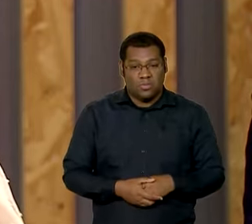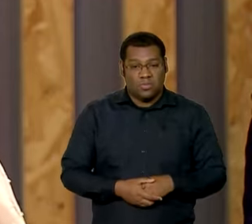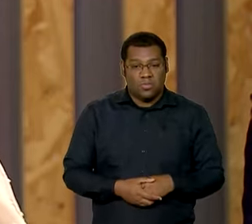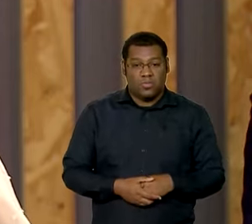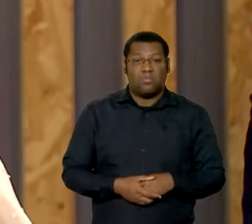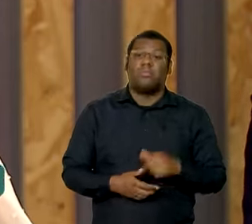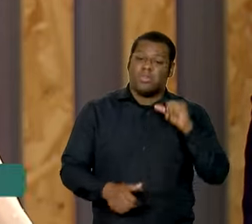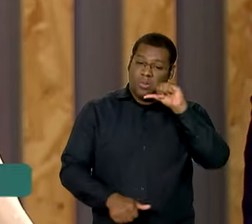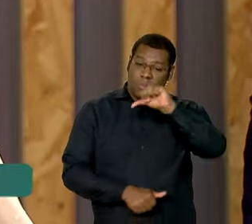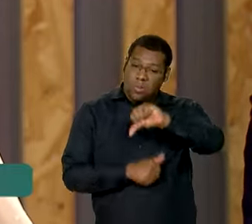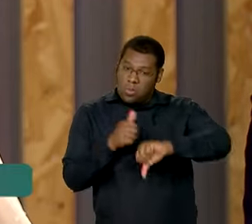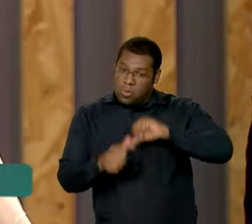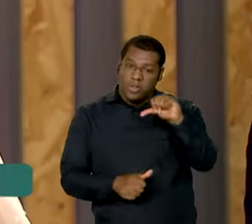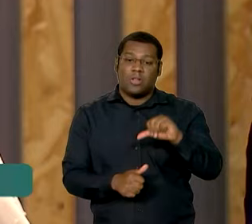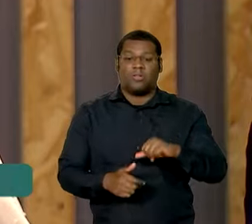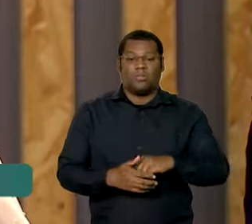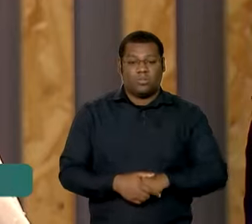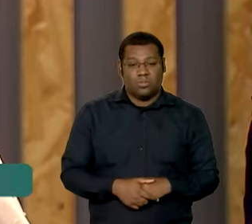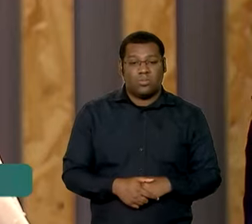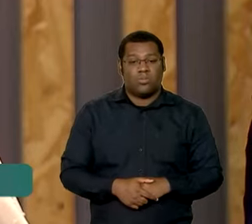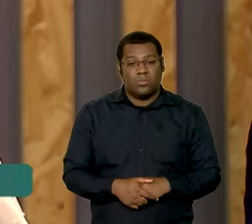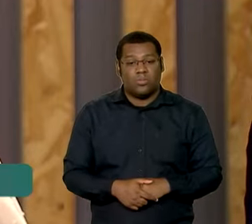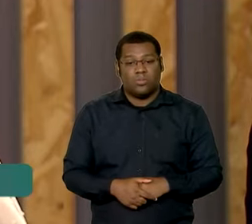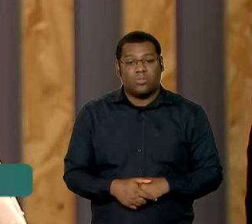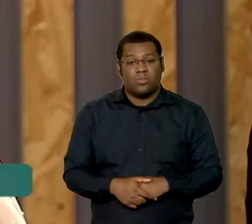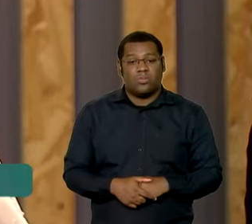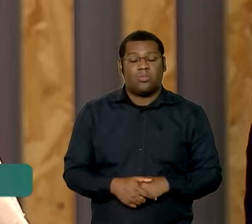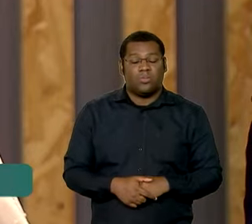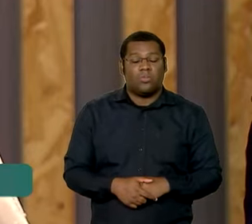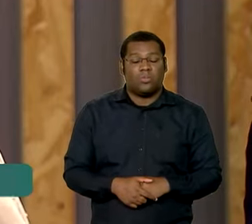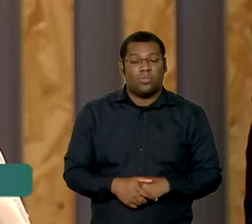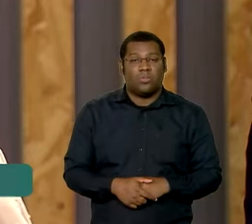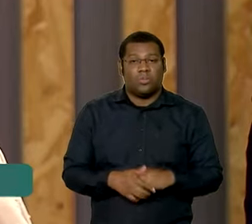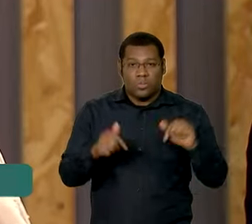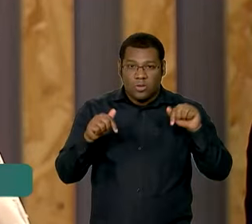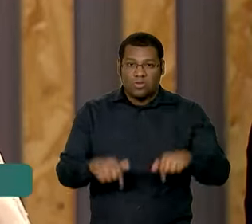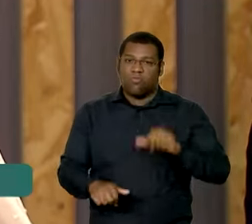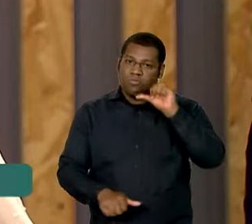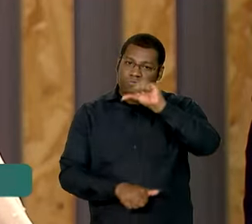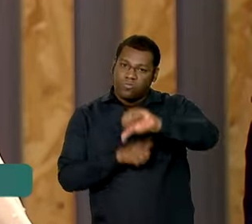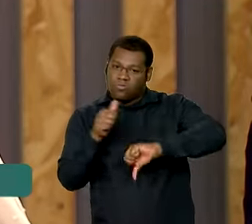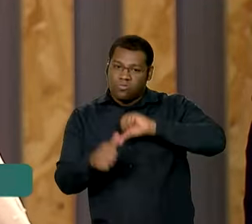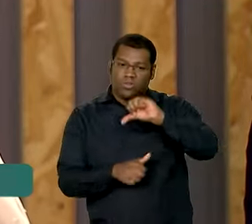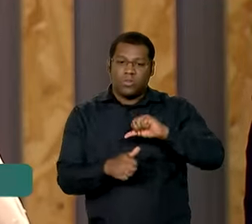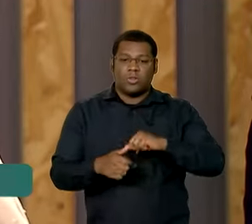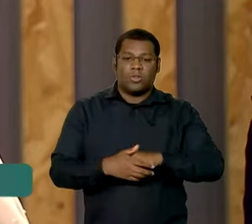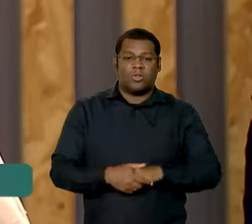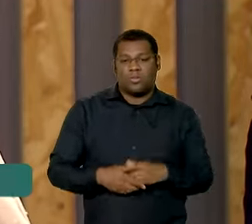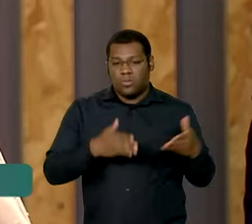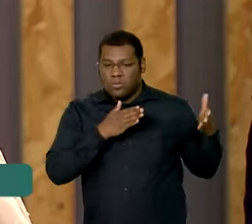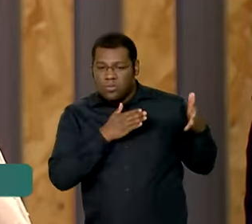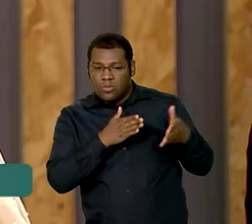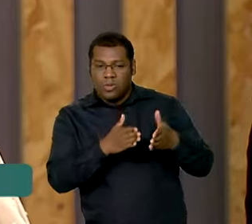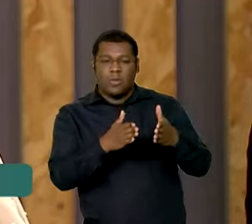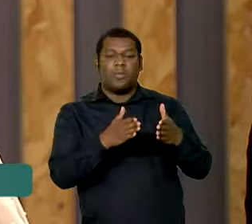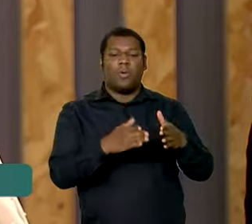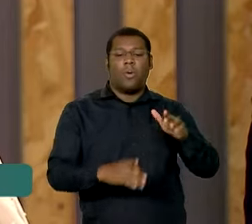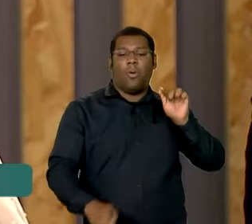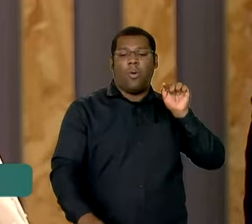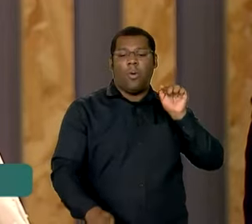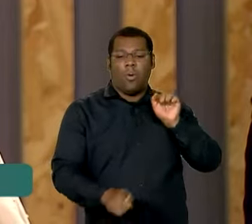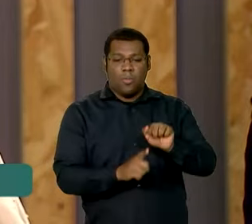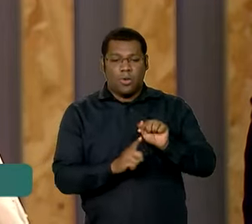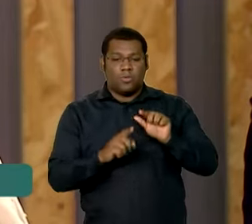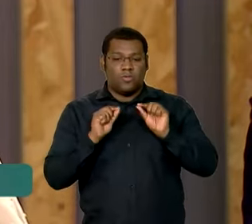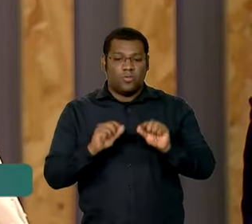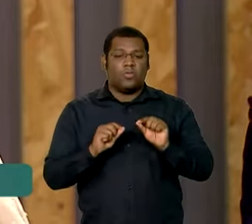virada, uma virada que foi o termo usado aqui, uma virada na direção de alcançarmos